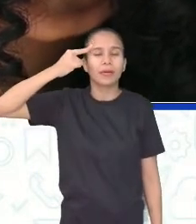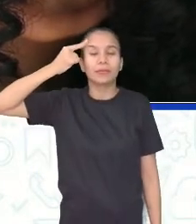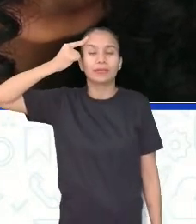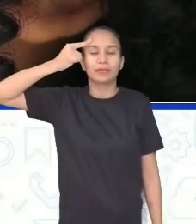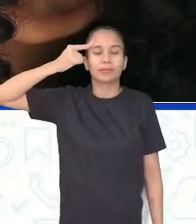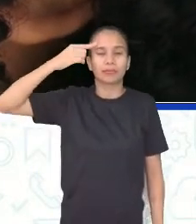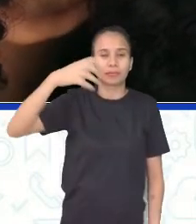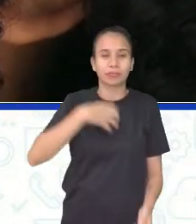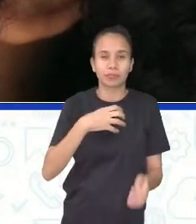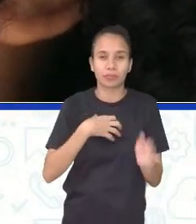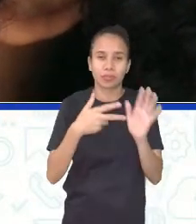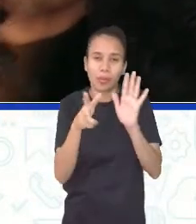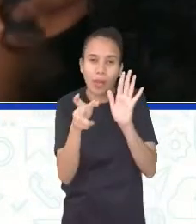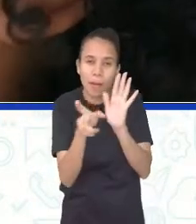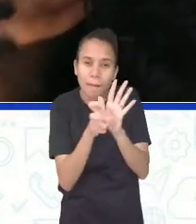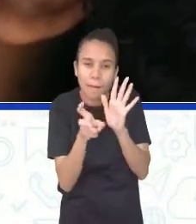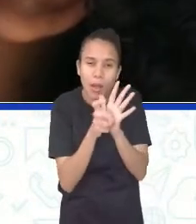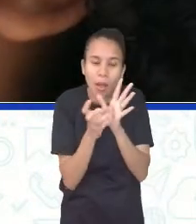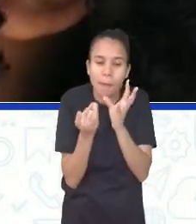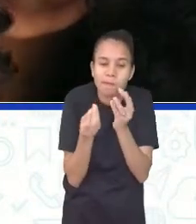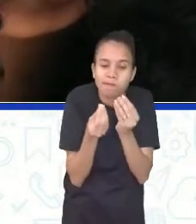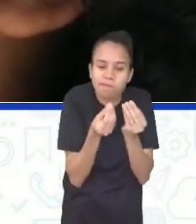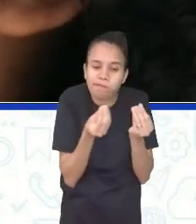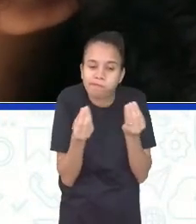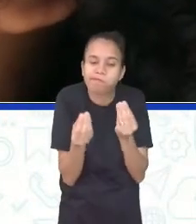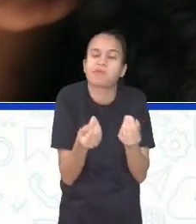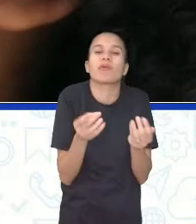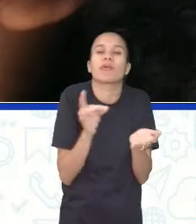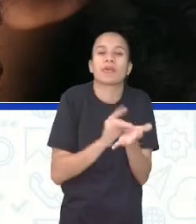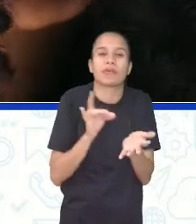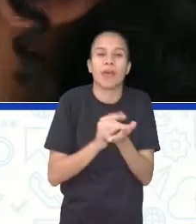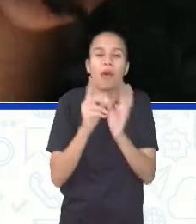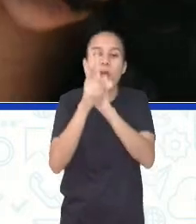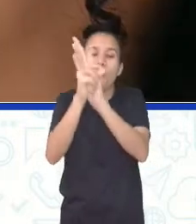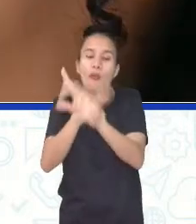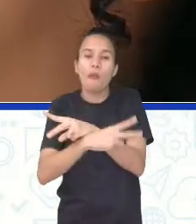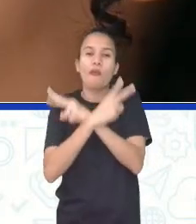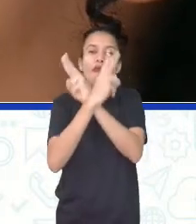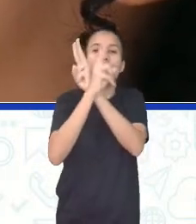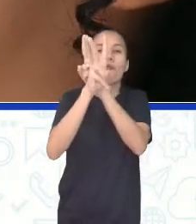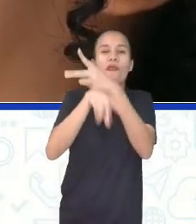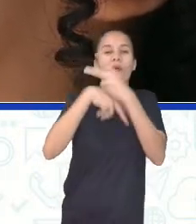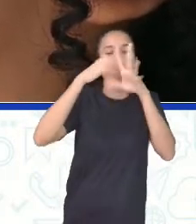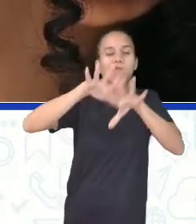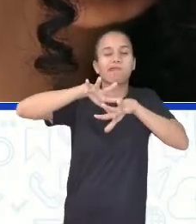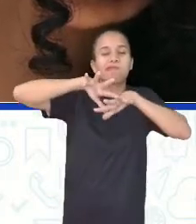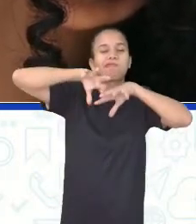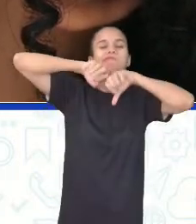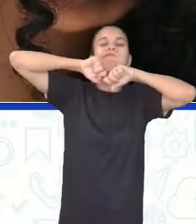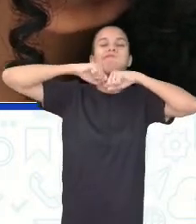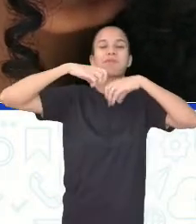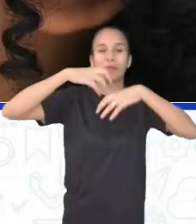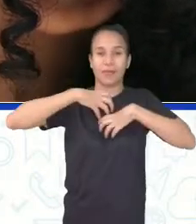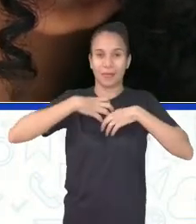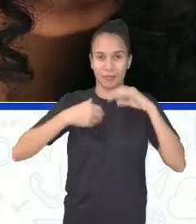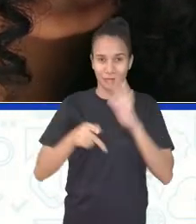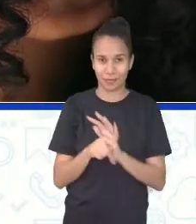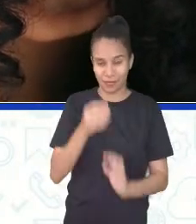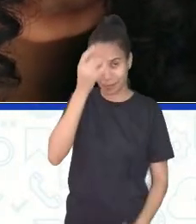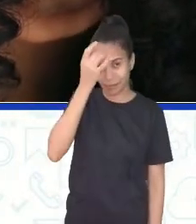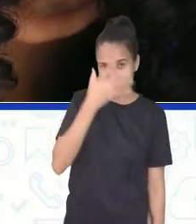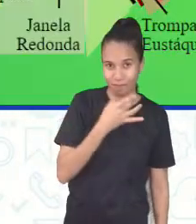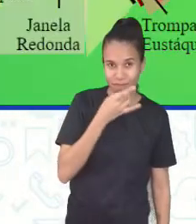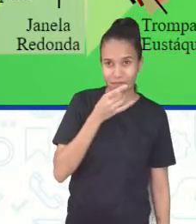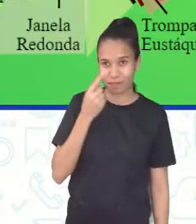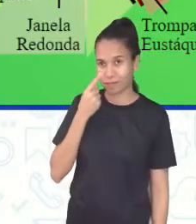com o tato, com a medida que esse ar maravilhoso, esse vento, essa brisa gostosa batendo aí no seu rosto.